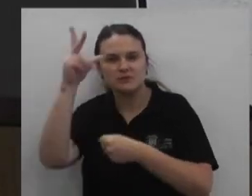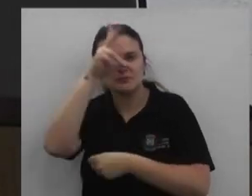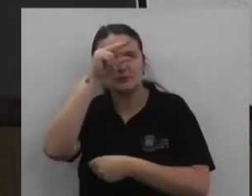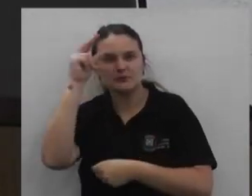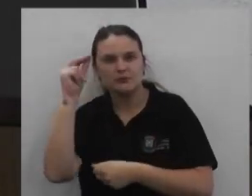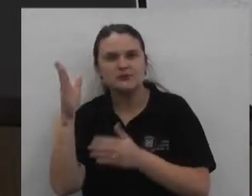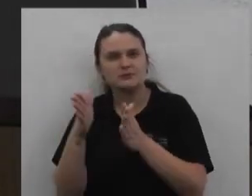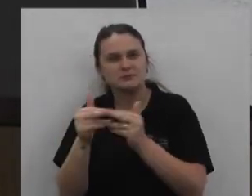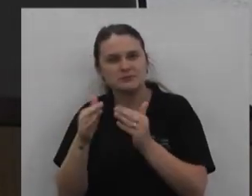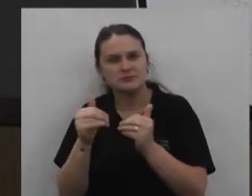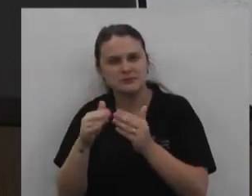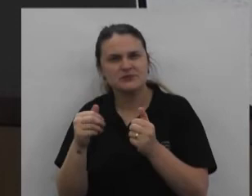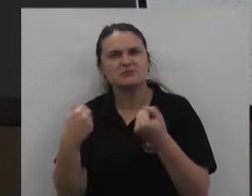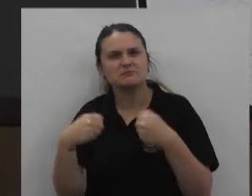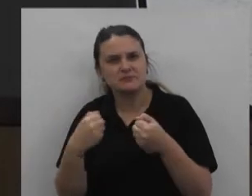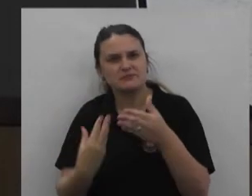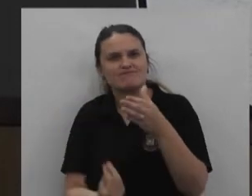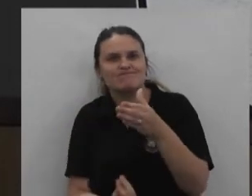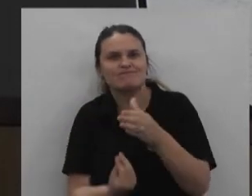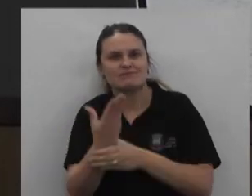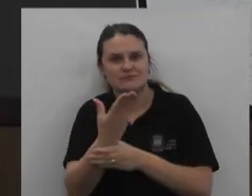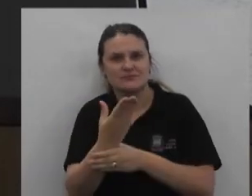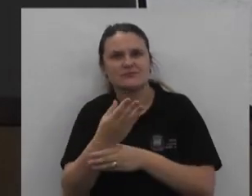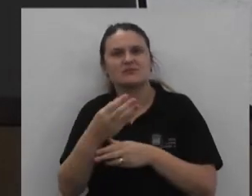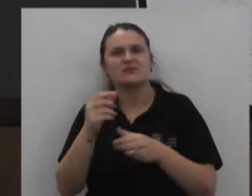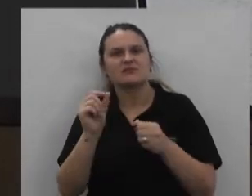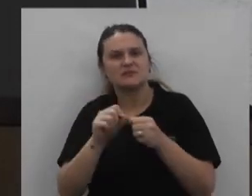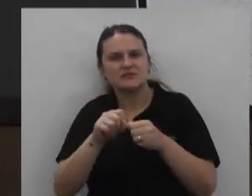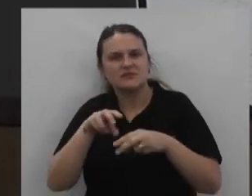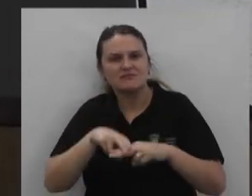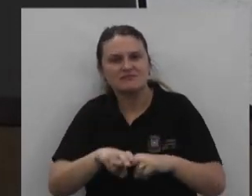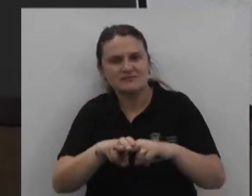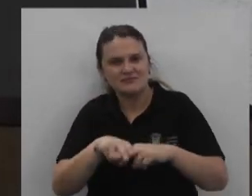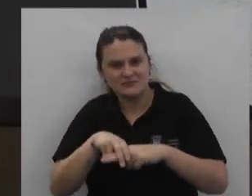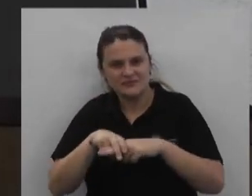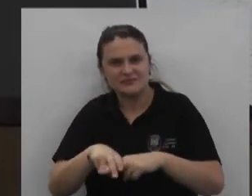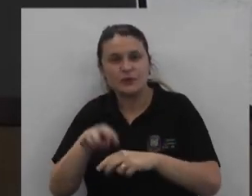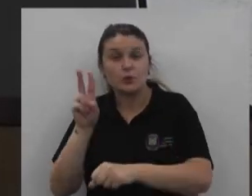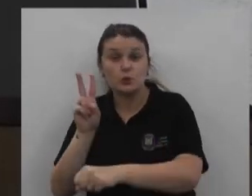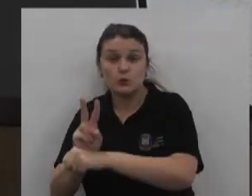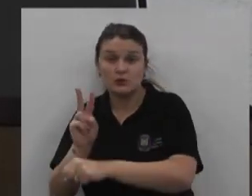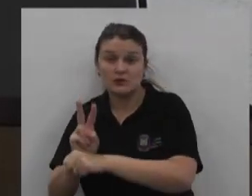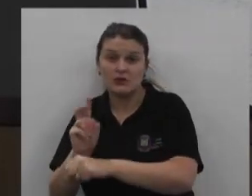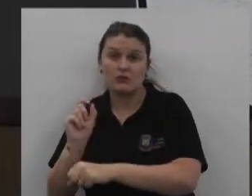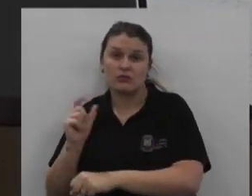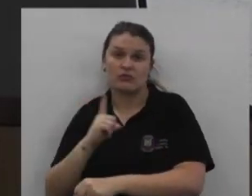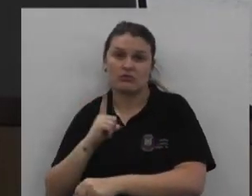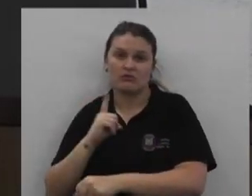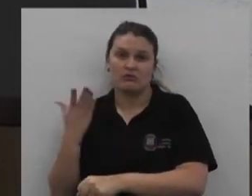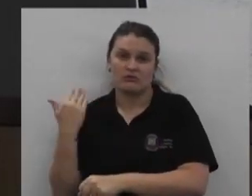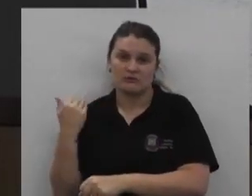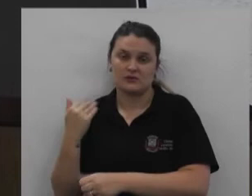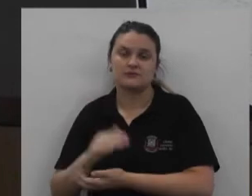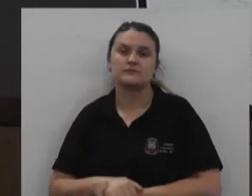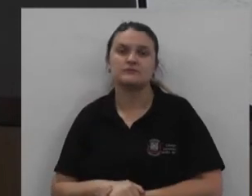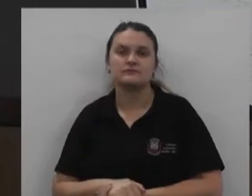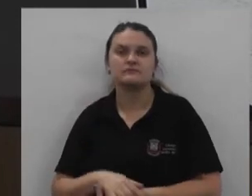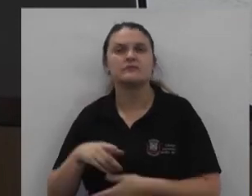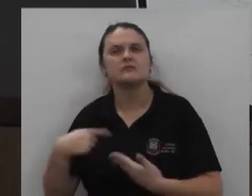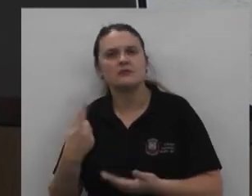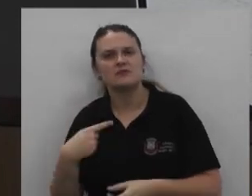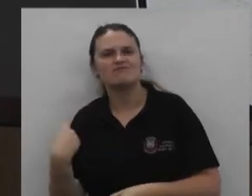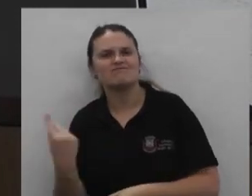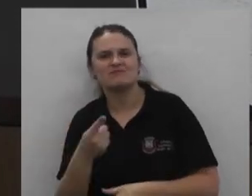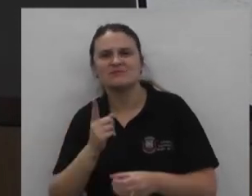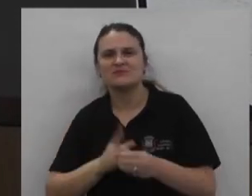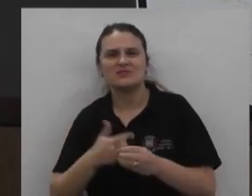Para pedir A criação De parques E a manutenção Dos existentes Pois